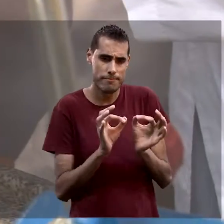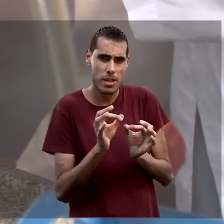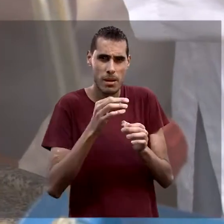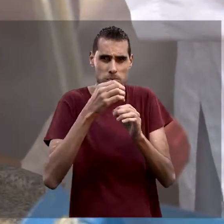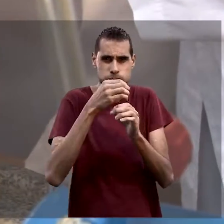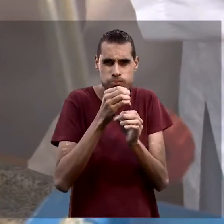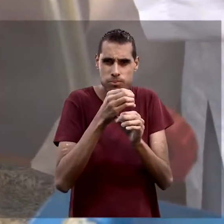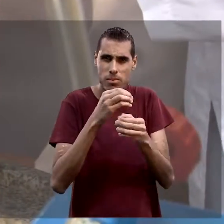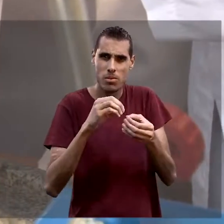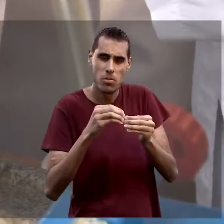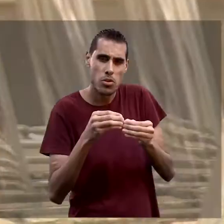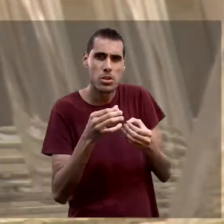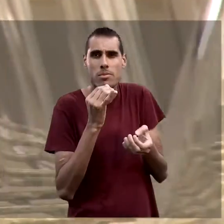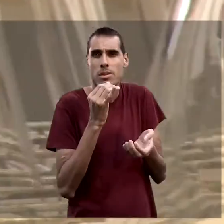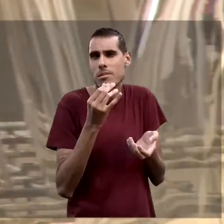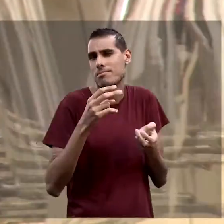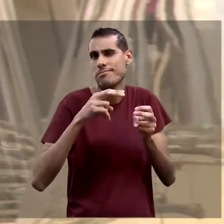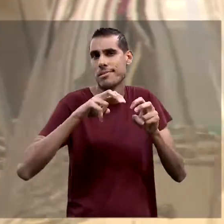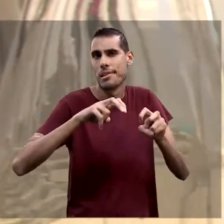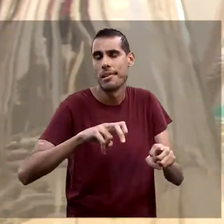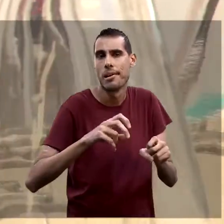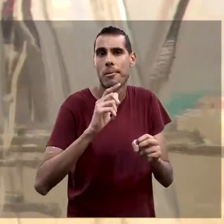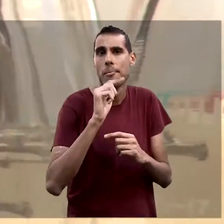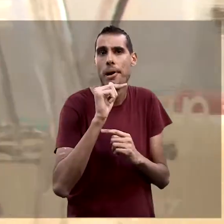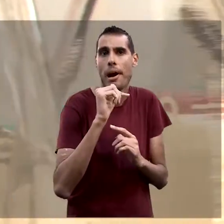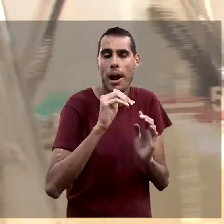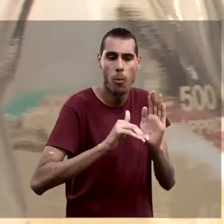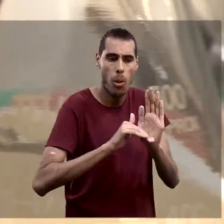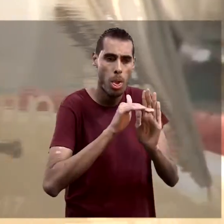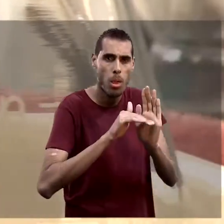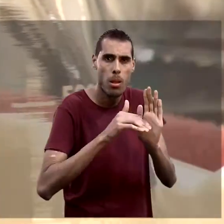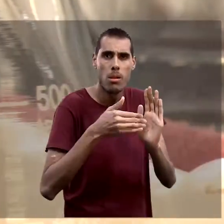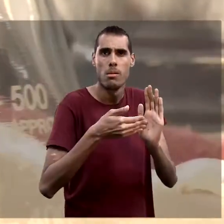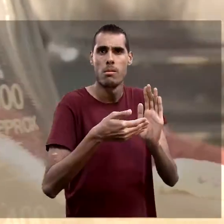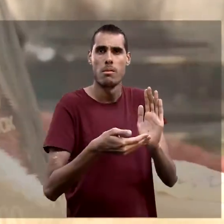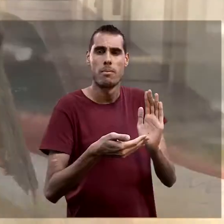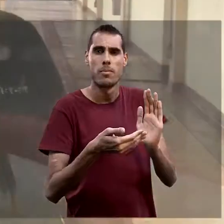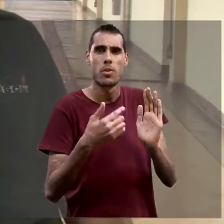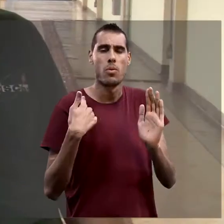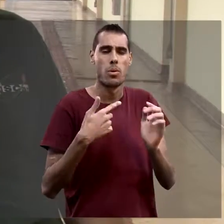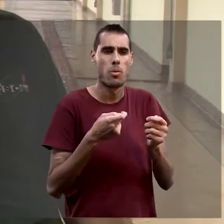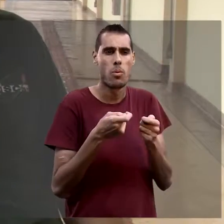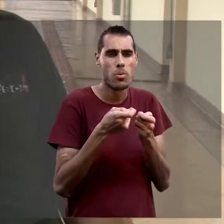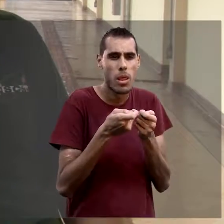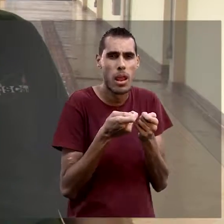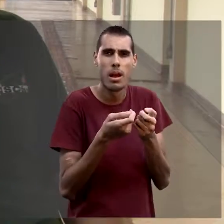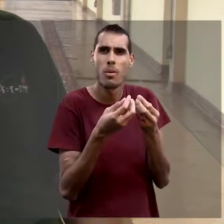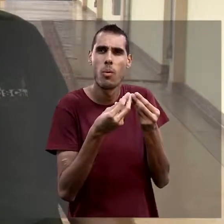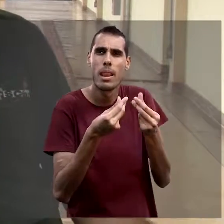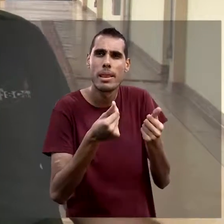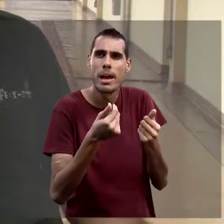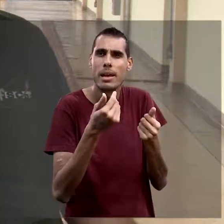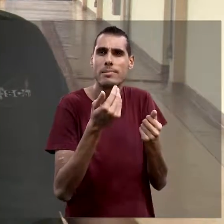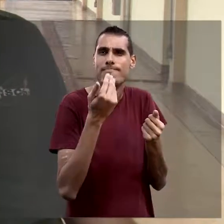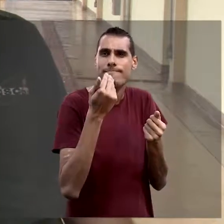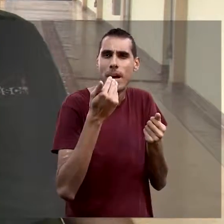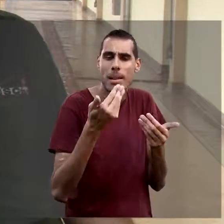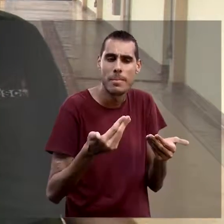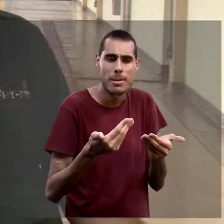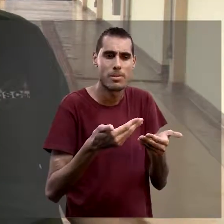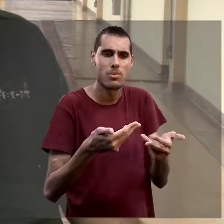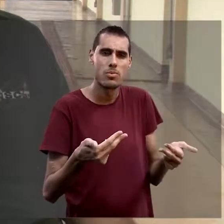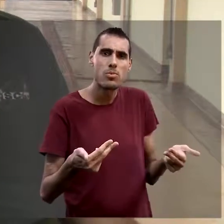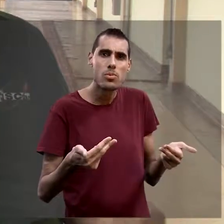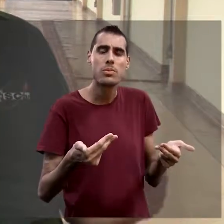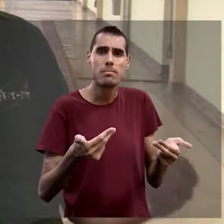de microbiologia, análise de água, por exemplo. Alguns equipamentos são comuns. Um laboratório de controle de qualidade